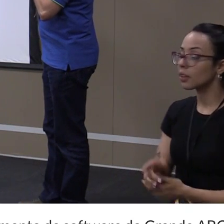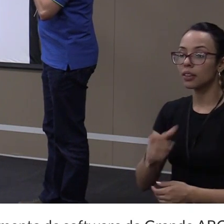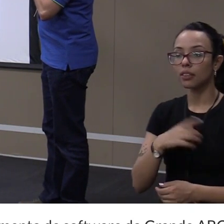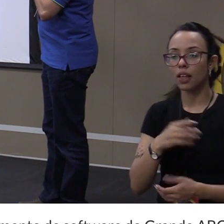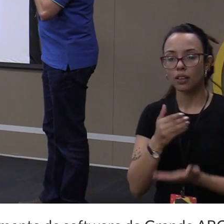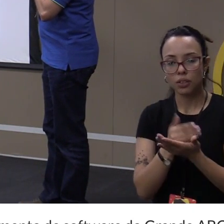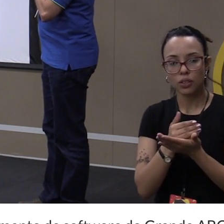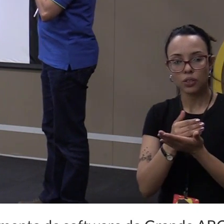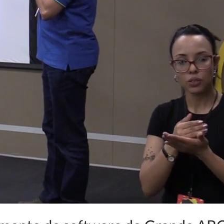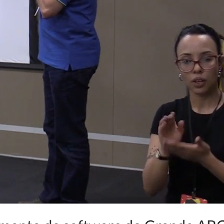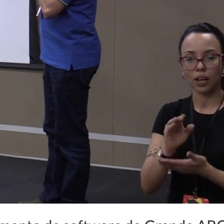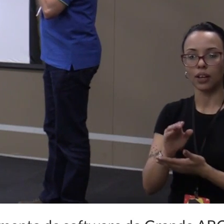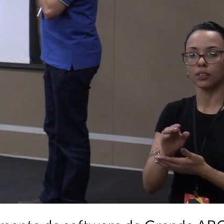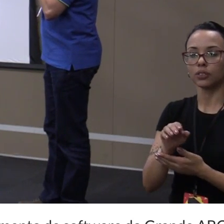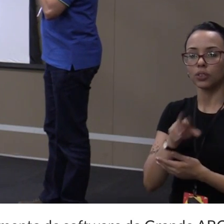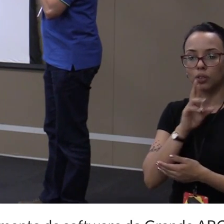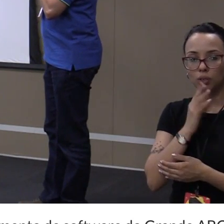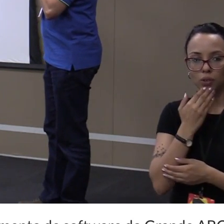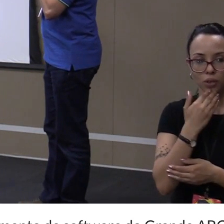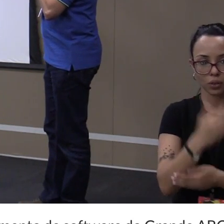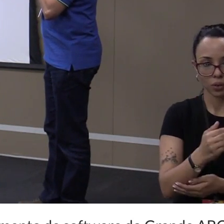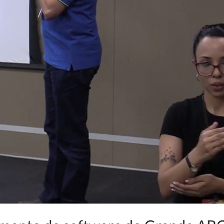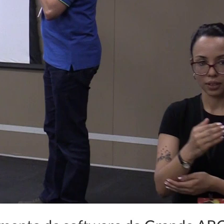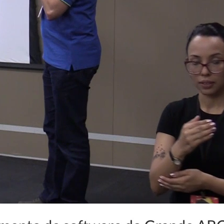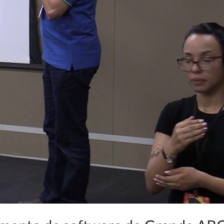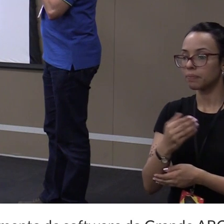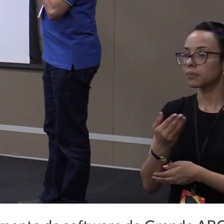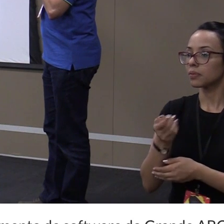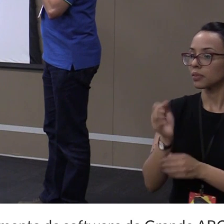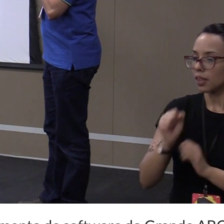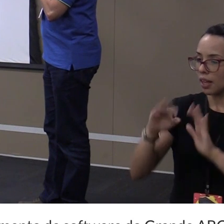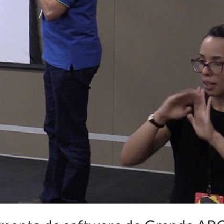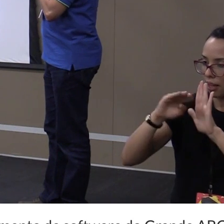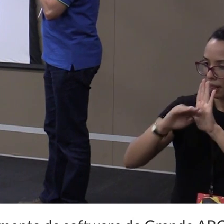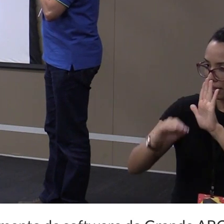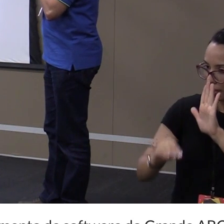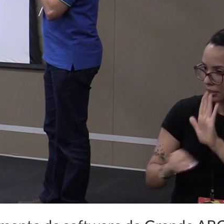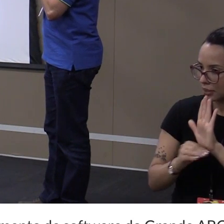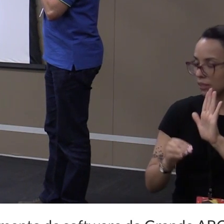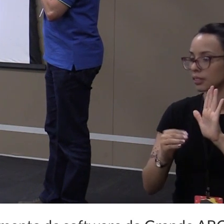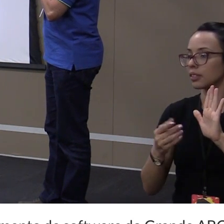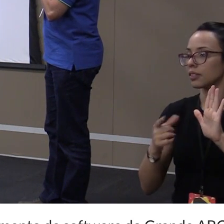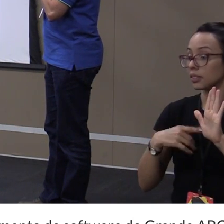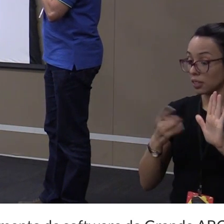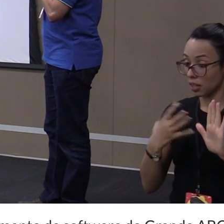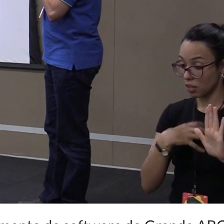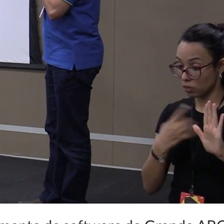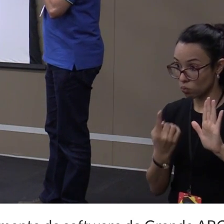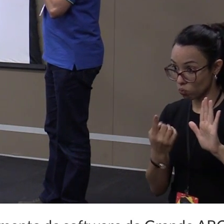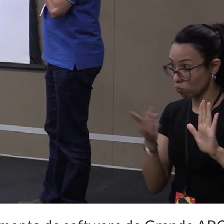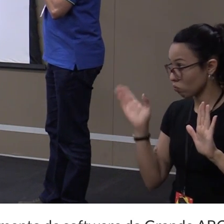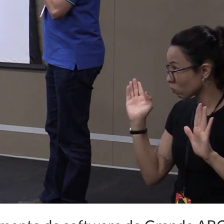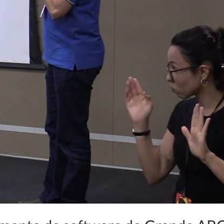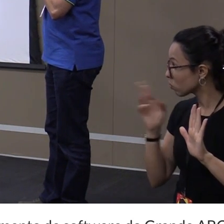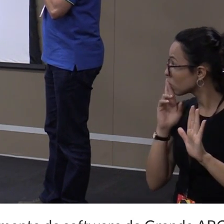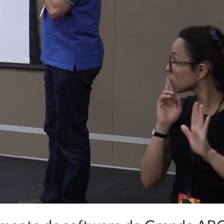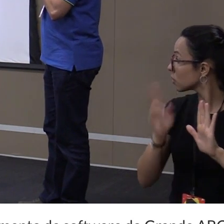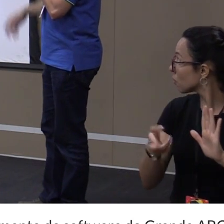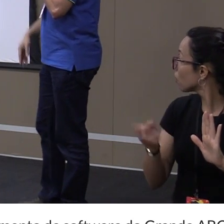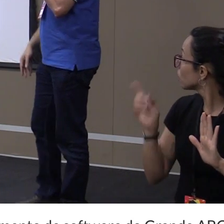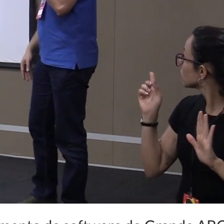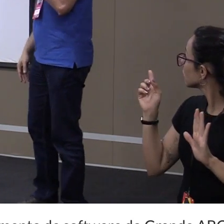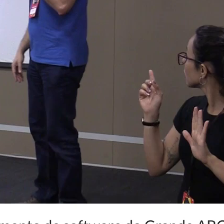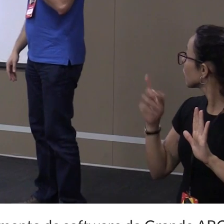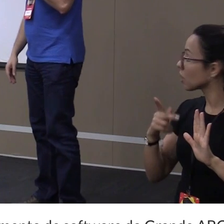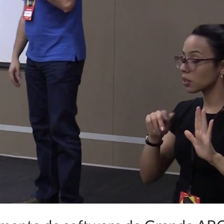com a URL, para cada URL dentro dessa lista de URLs, nesse caso é só uma. Eu dou um retorno e o parse para